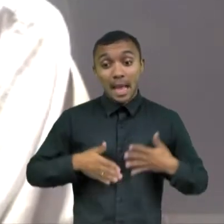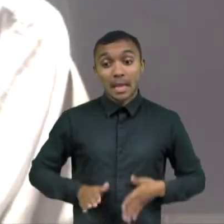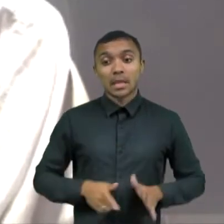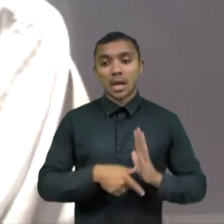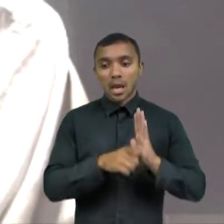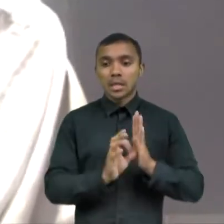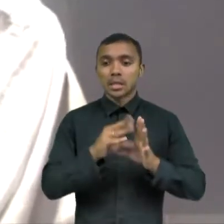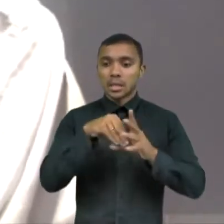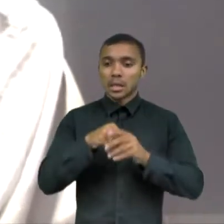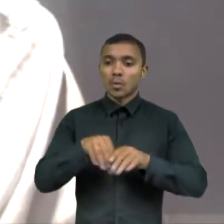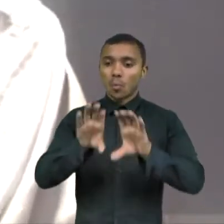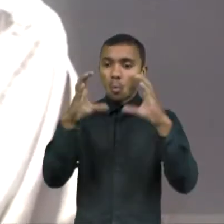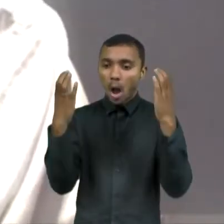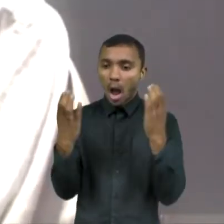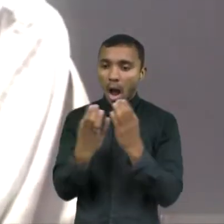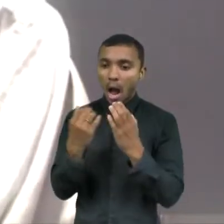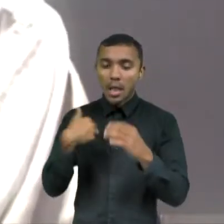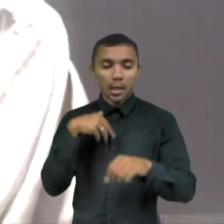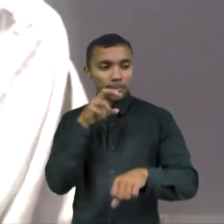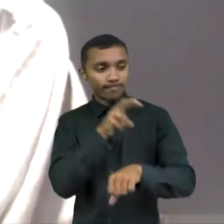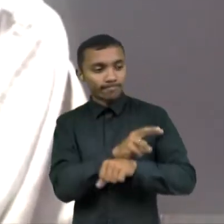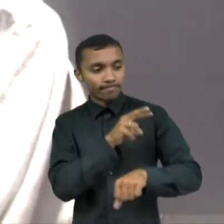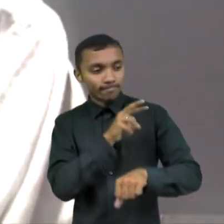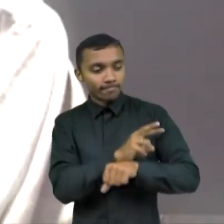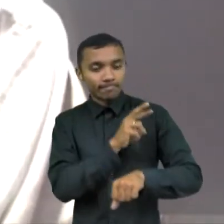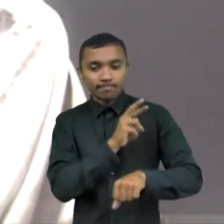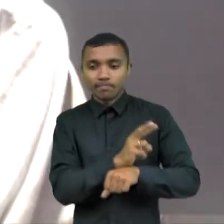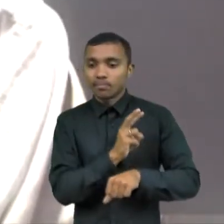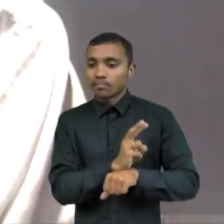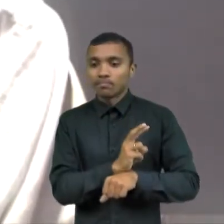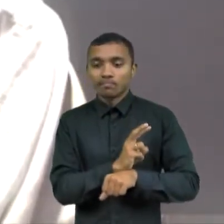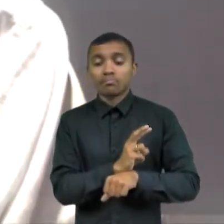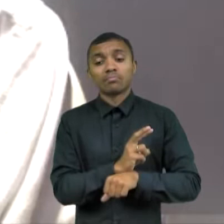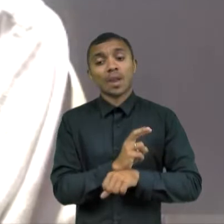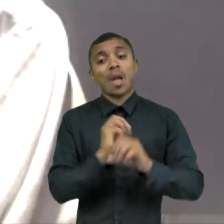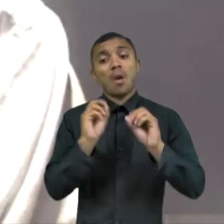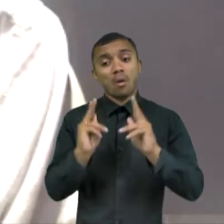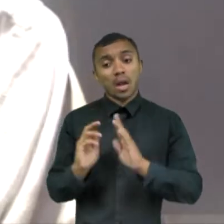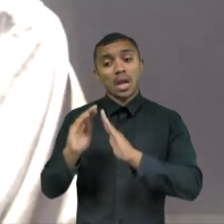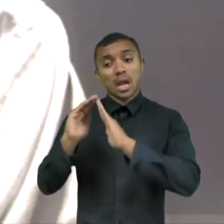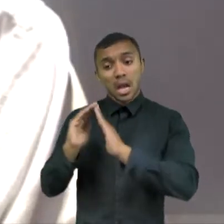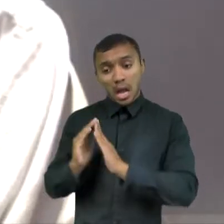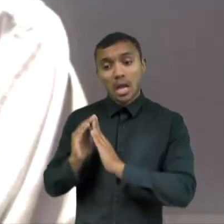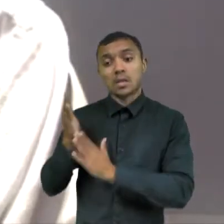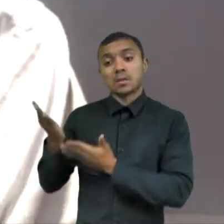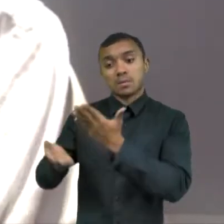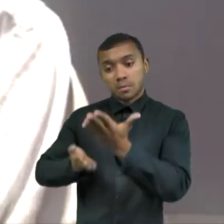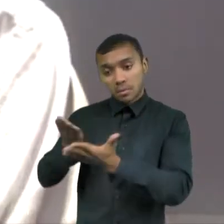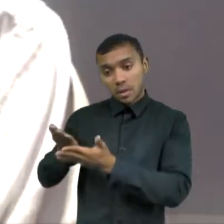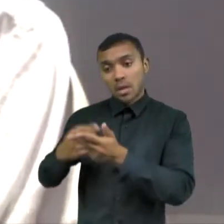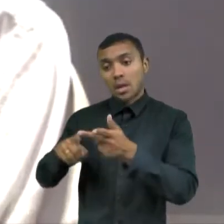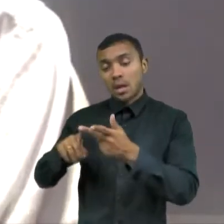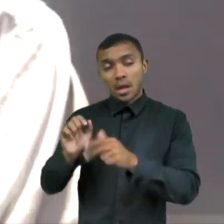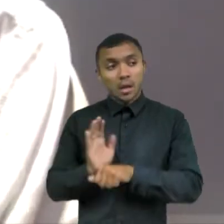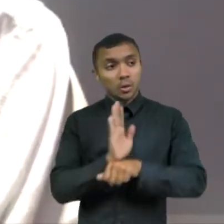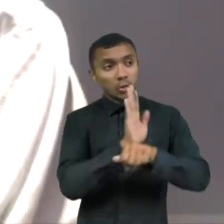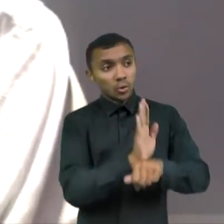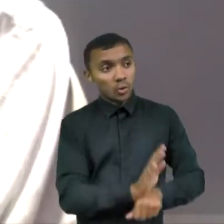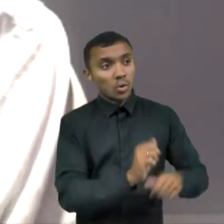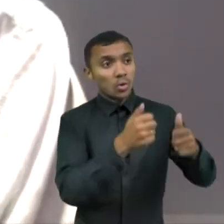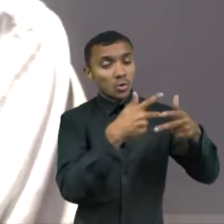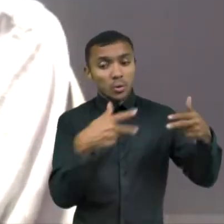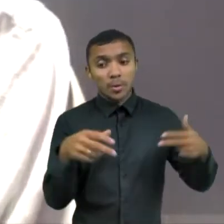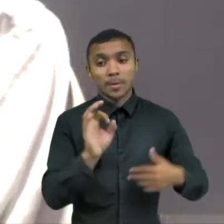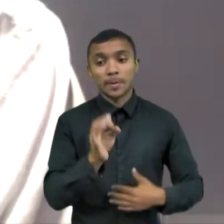com ela, fiquei um tempo em casa, cuidando dela, ajudando, enfim, fazendo banho de sol, e